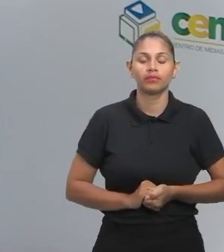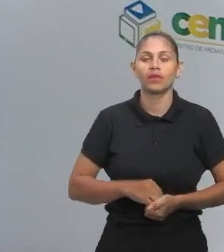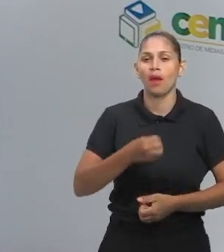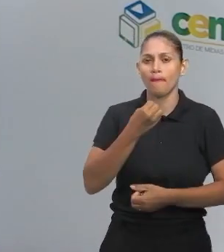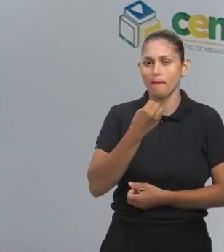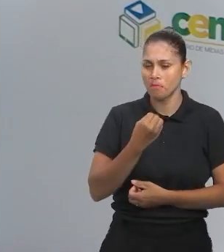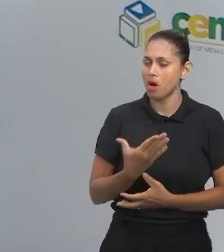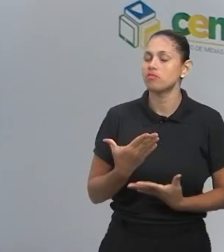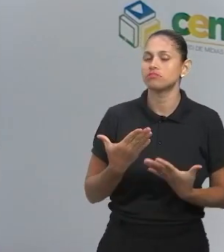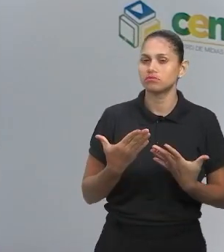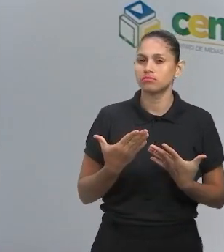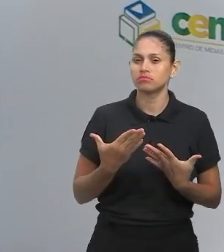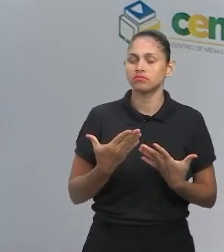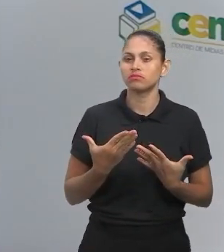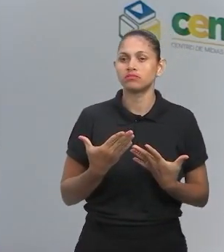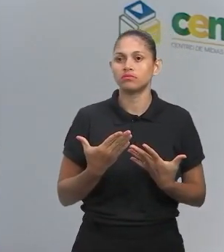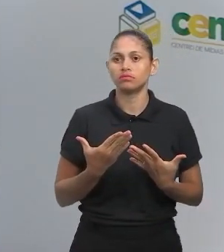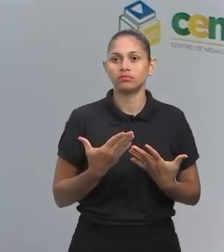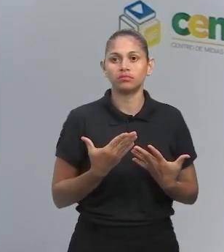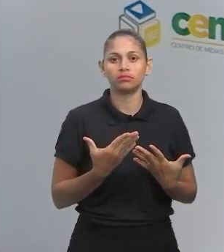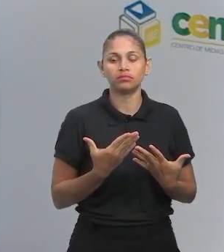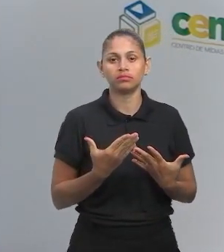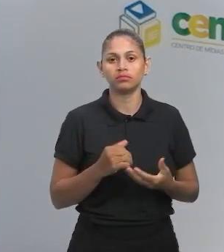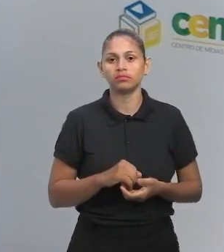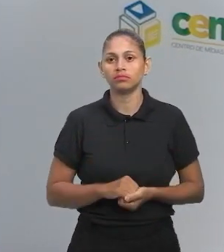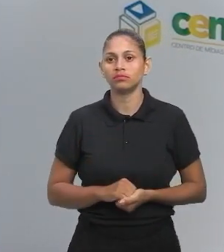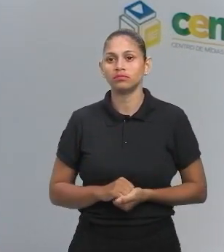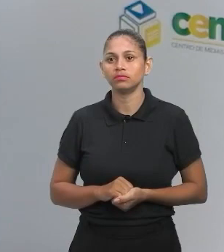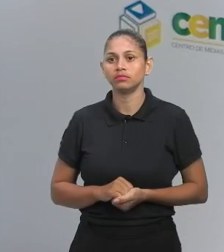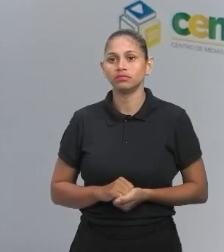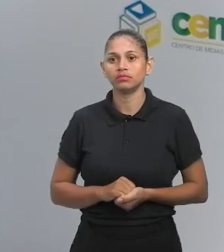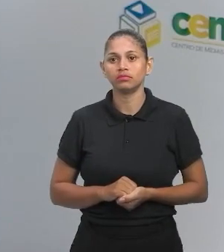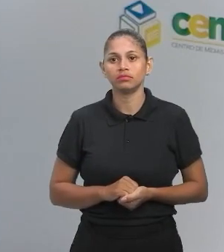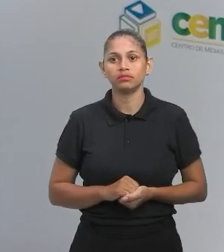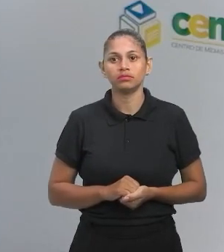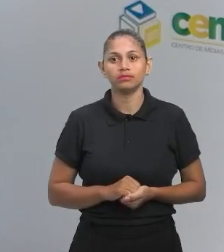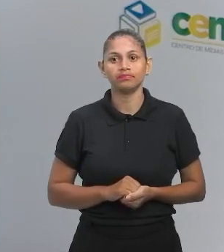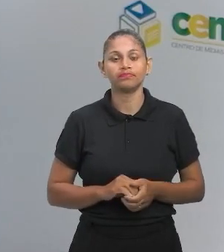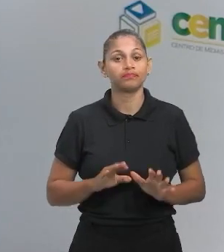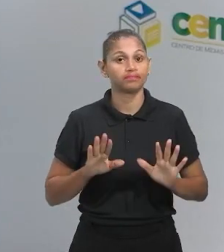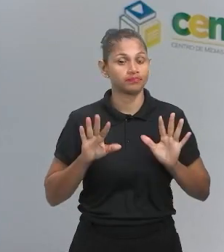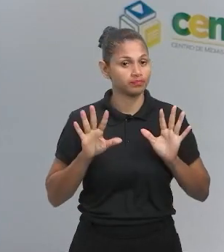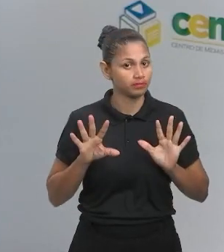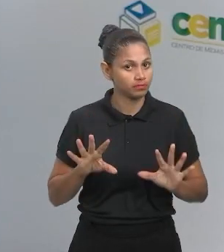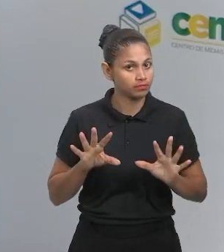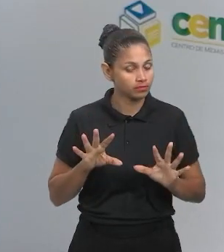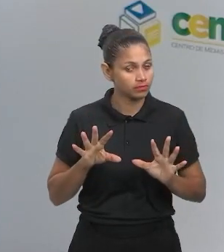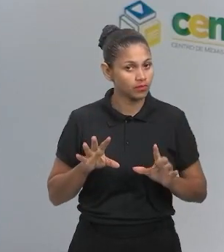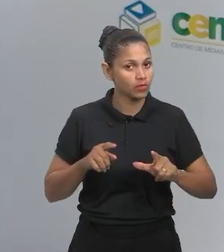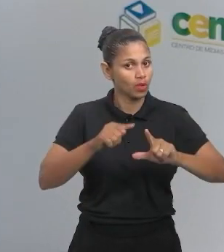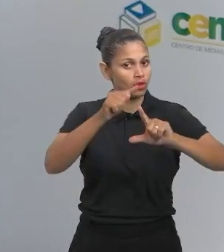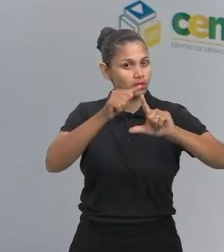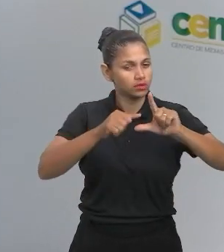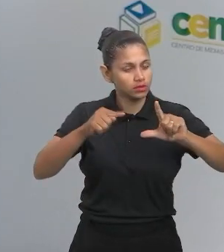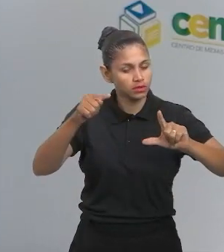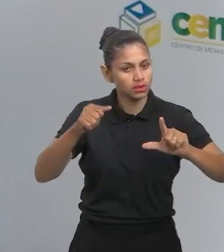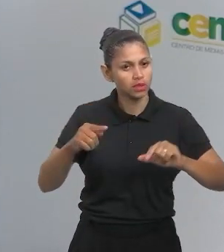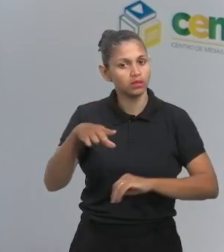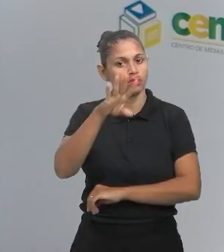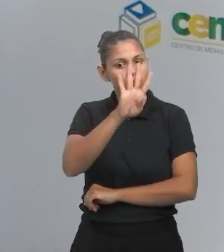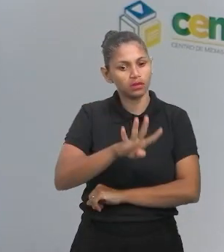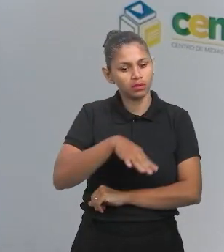verdade, né? Vocês concordam comigo? Beleza? Seguinte, é isso. Esses gráficos, tabelas,